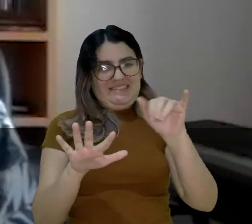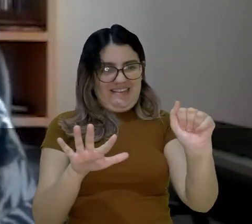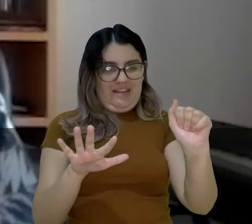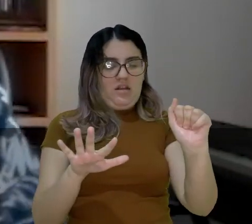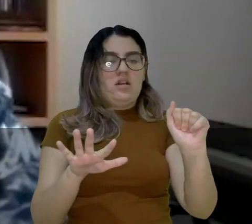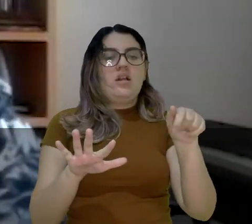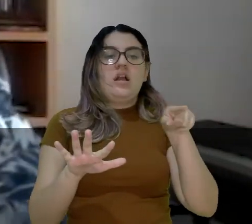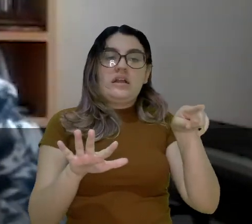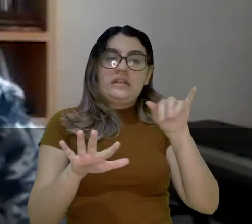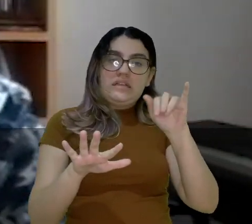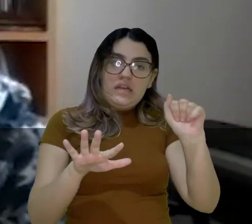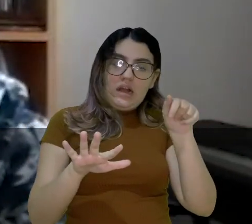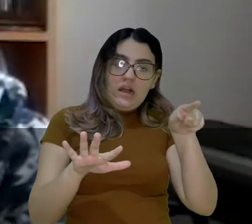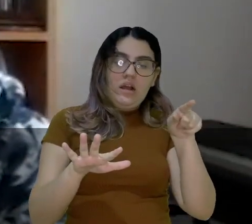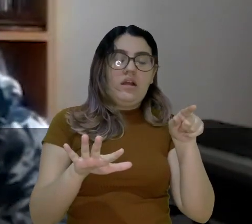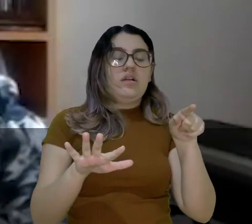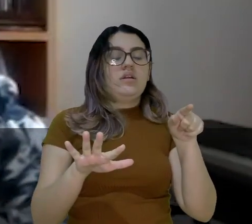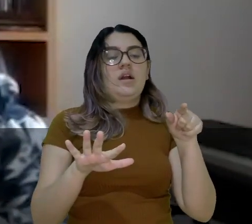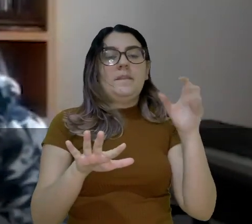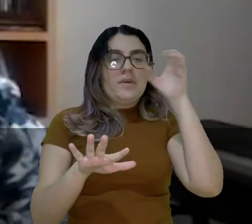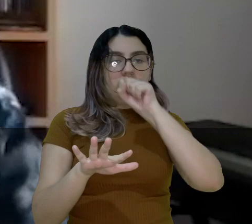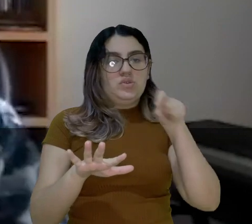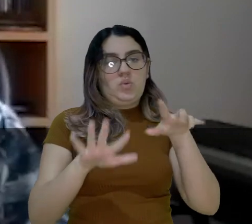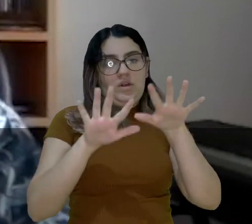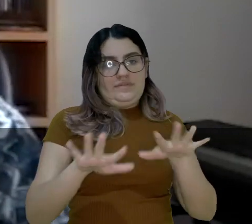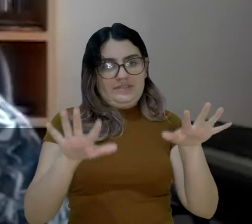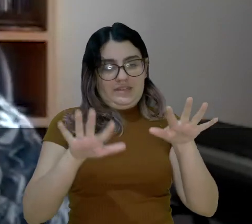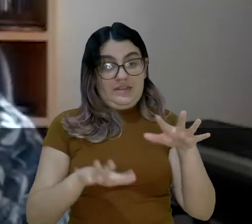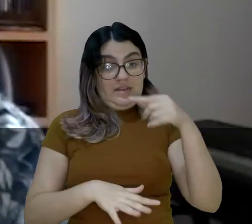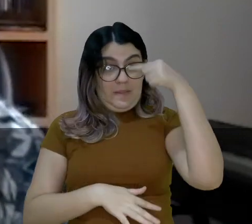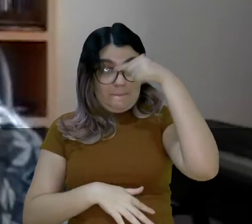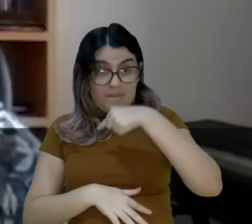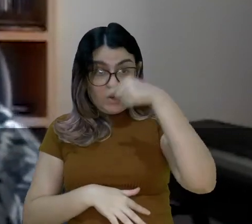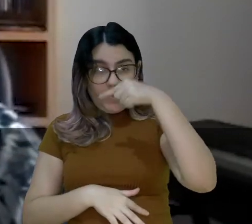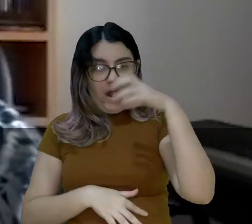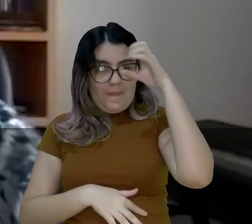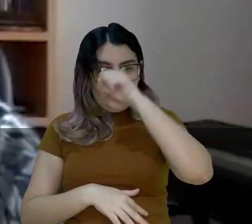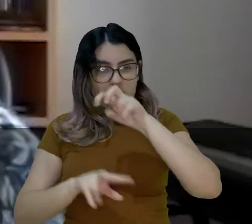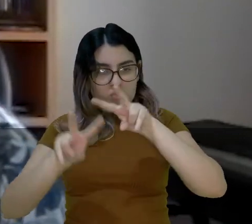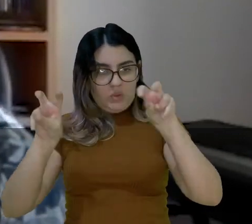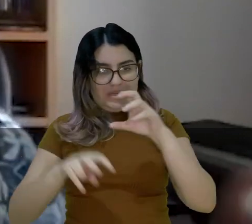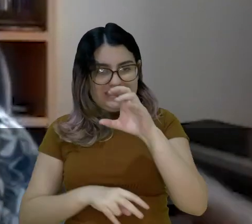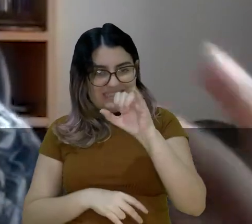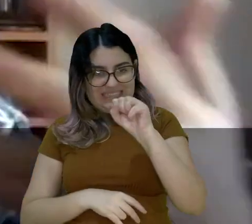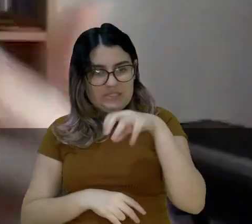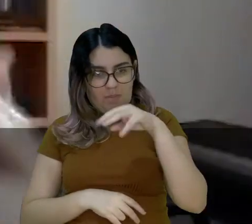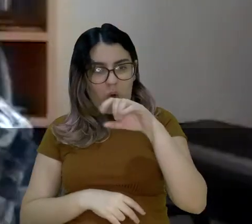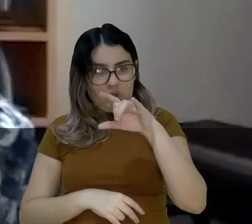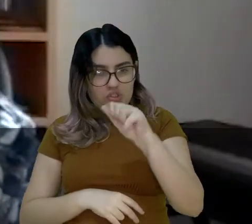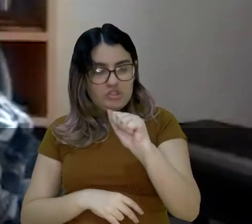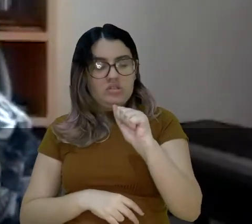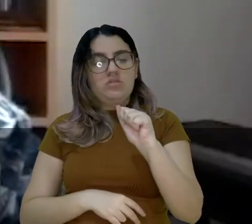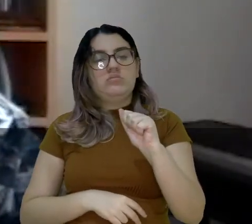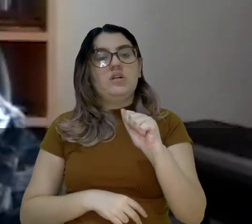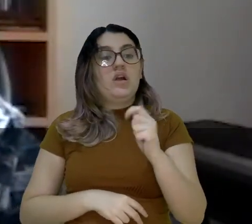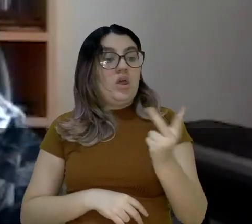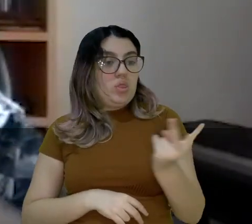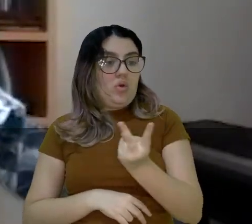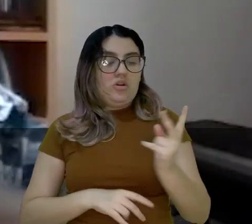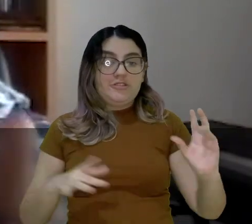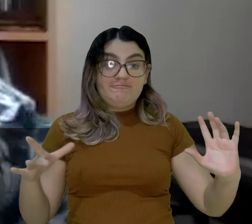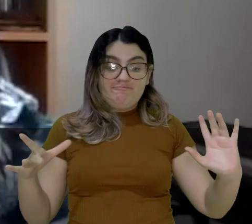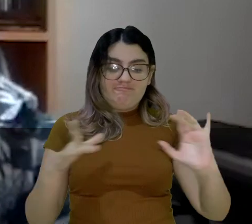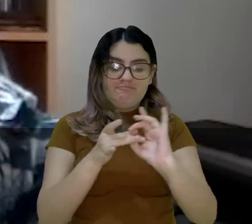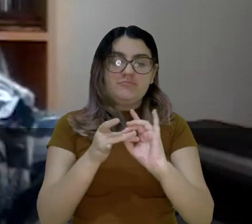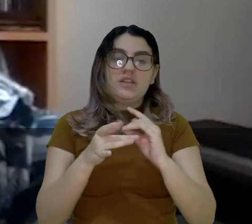A UFC foi que me deu essa ferramenta. O Peru me deu a ferramenta da sismologia. Então, eu uni os dois para